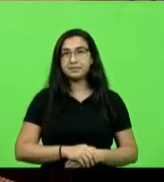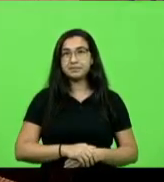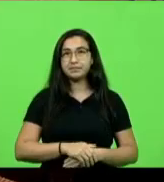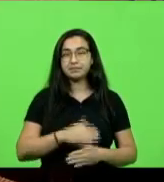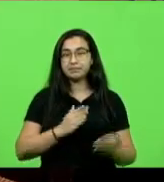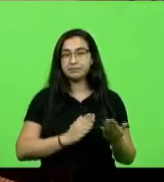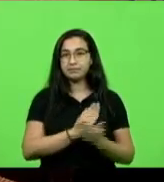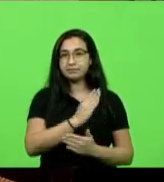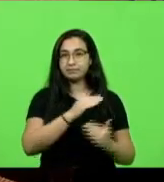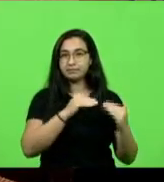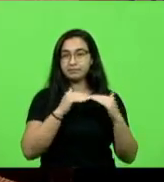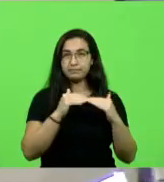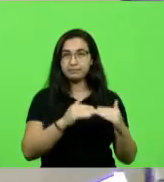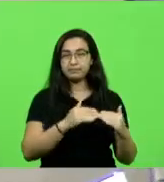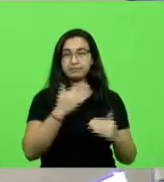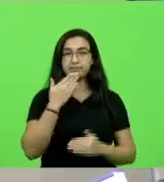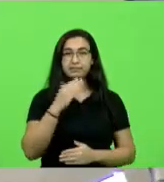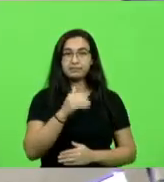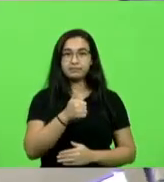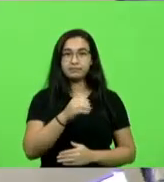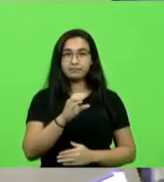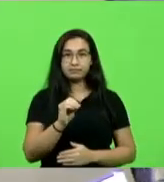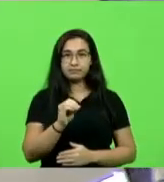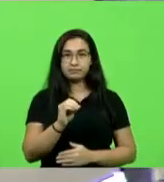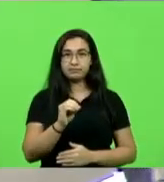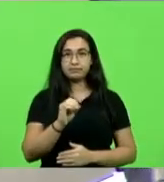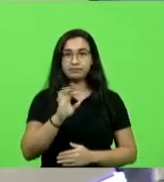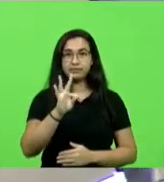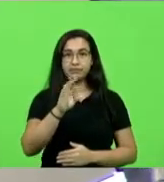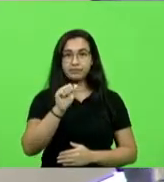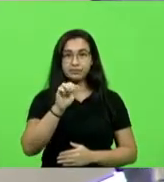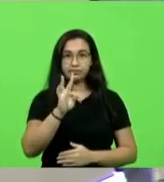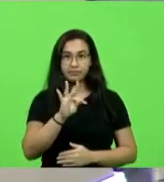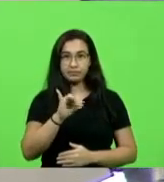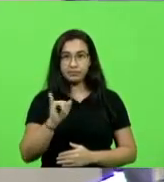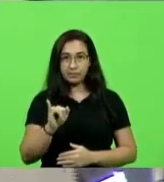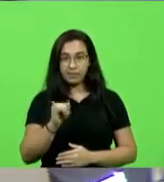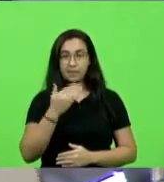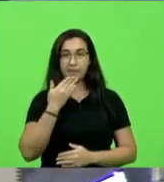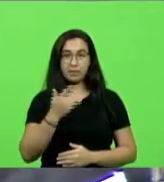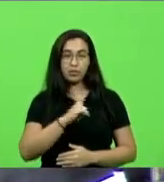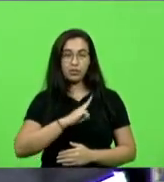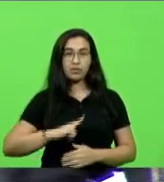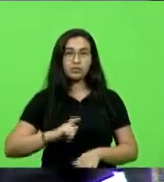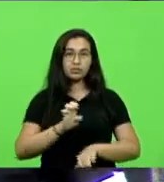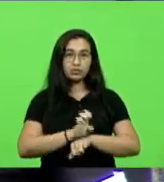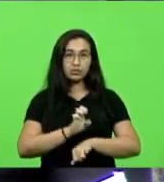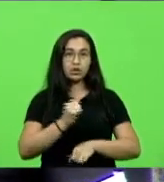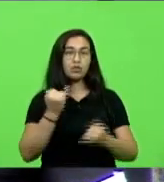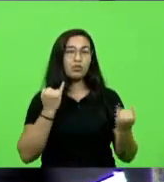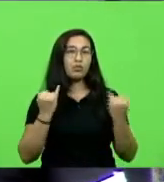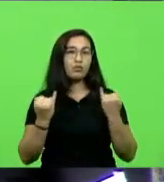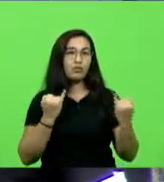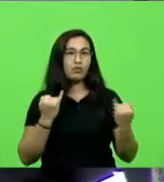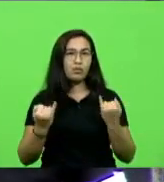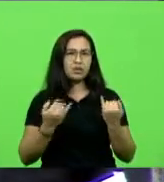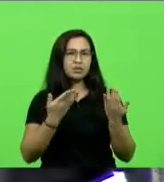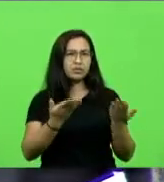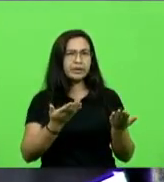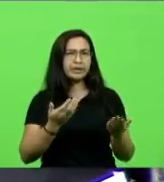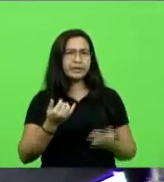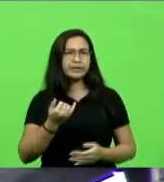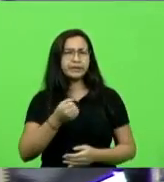Aprovado por unanimidade, requerimento 10, autor deputada Tati Teixeira, solicitando ao governo do Estado informações acerca de idosos